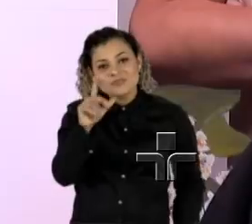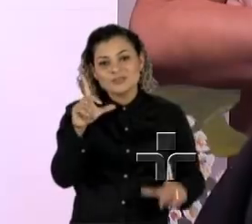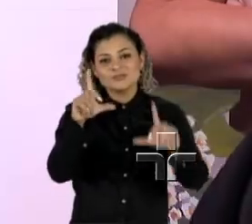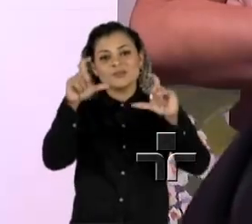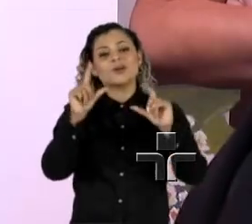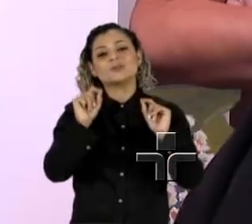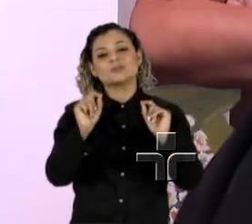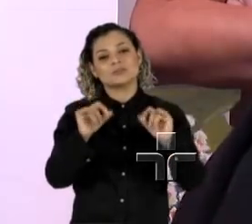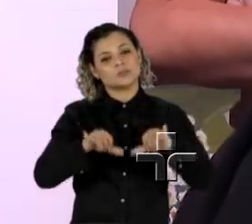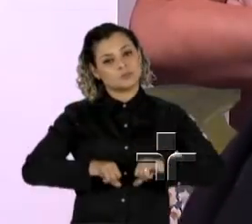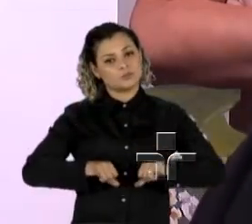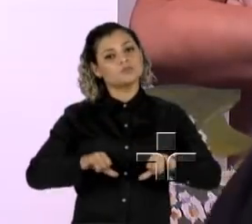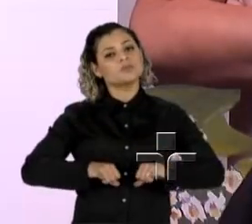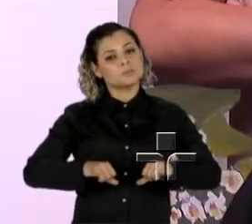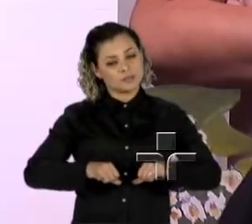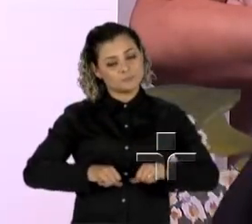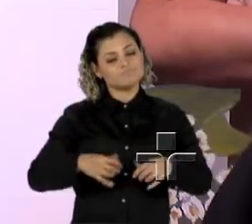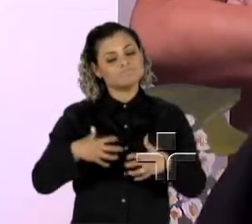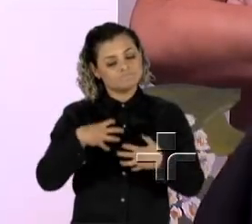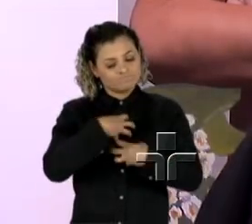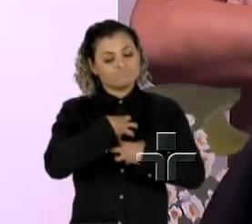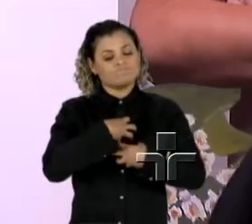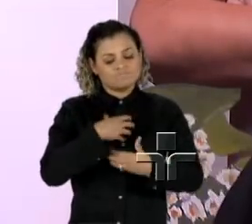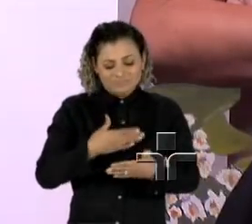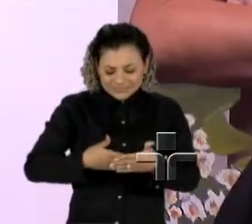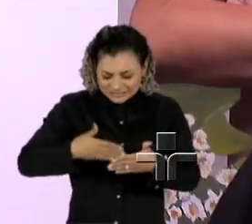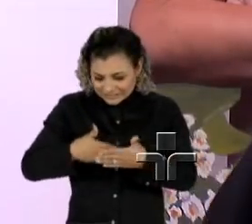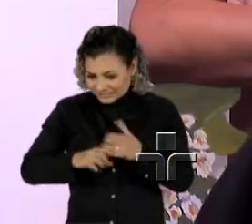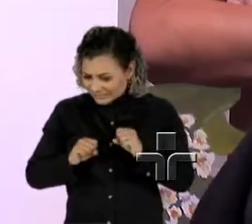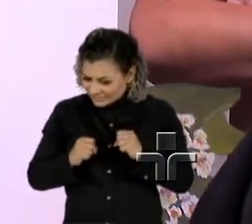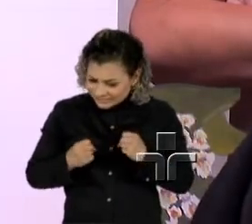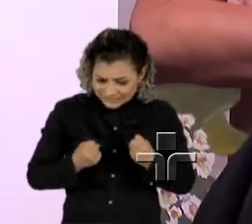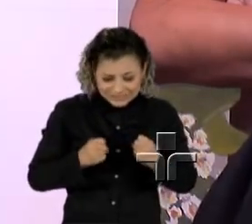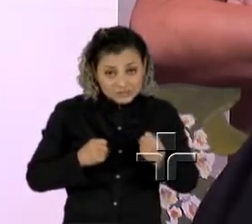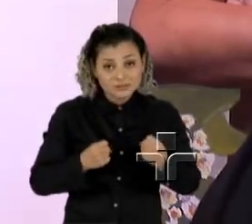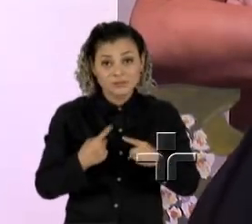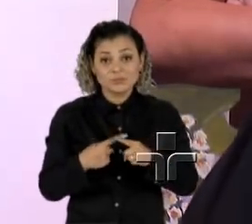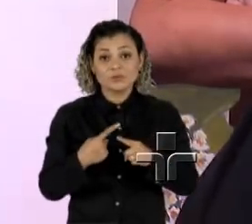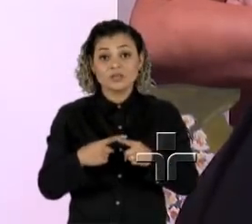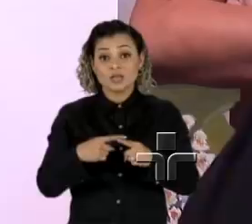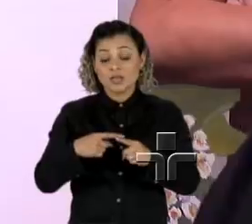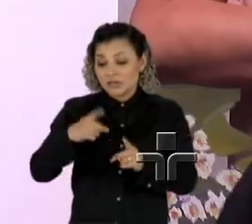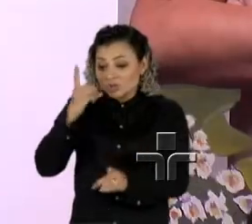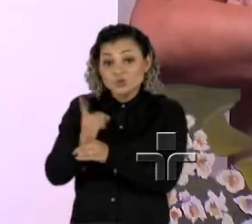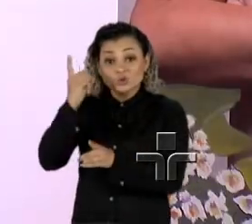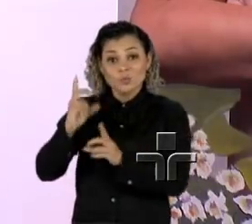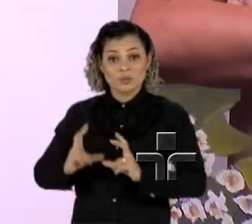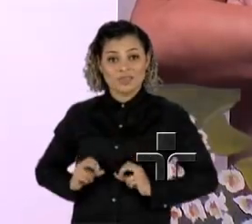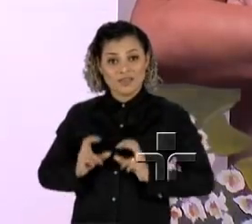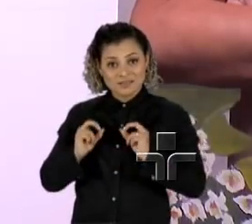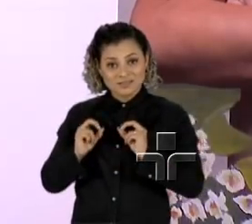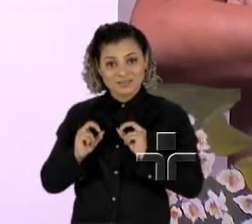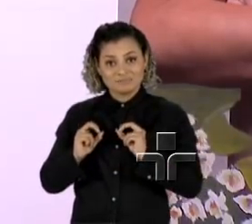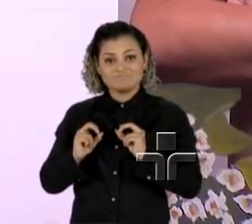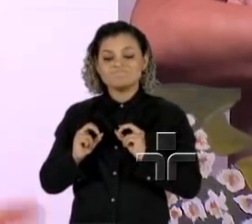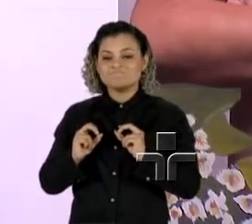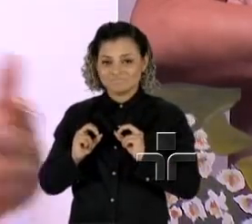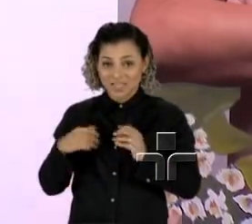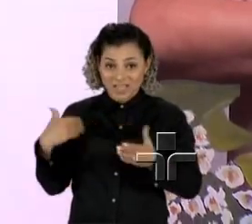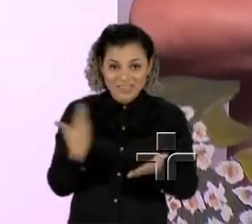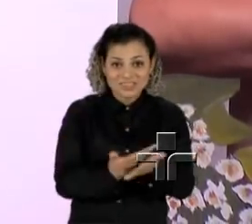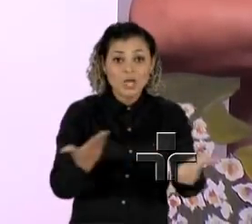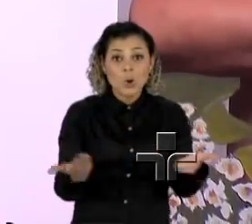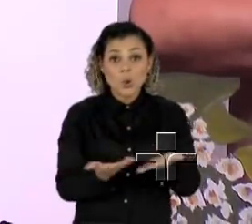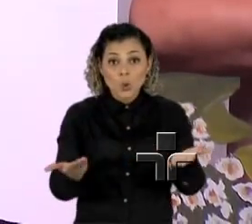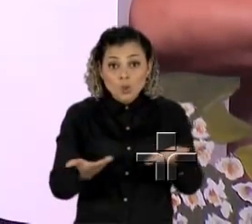sofrimento insano, uma luta bárbara, porque do dia do diagnóstico até hoje,